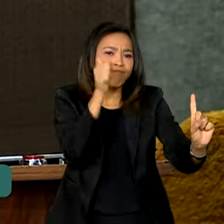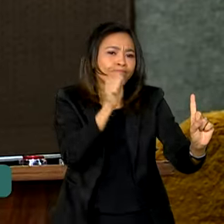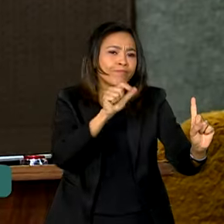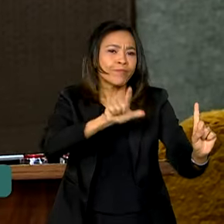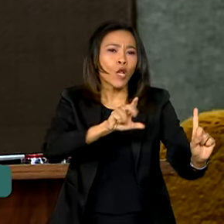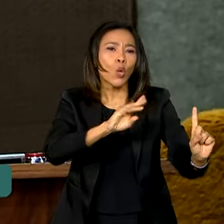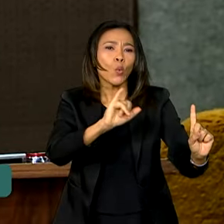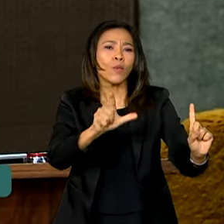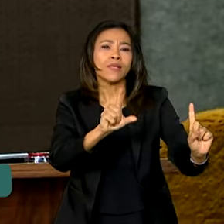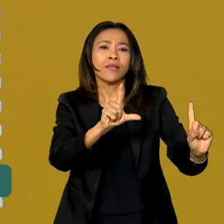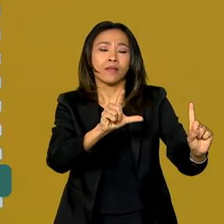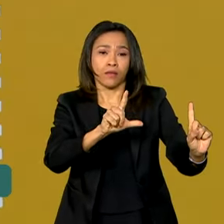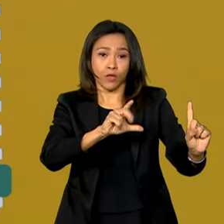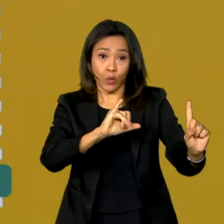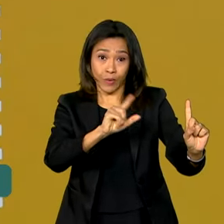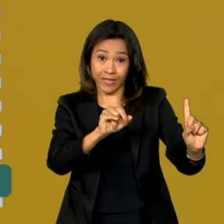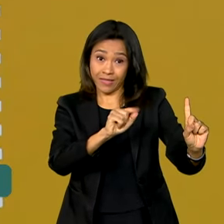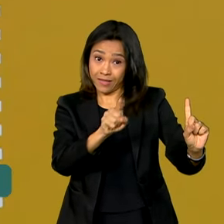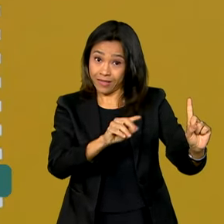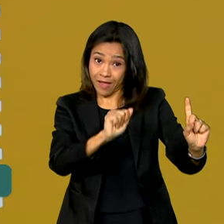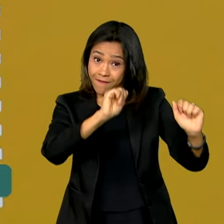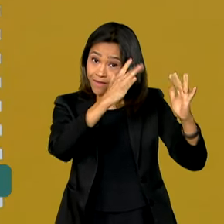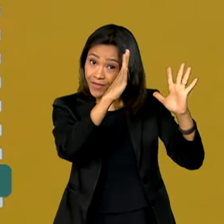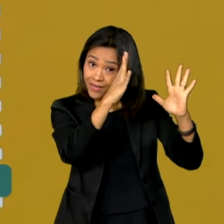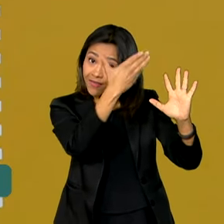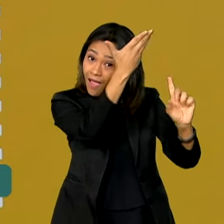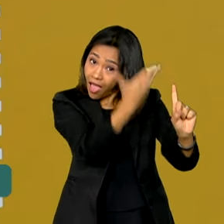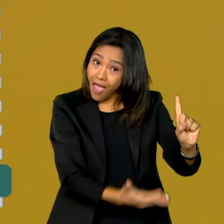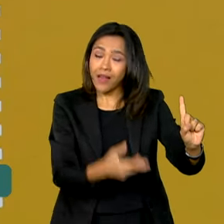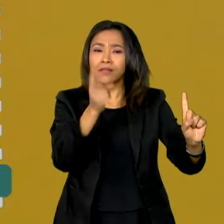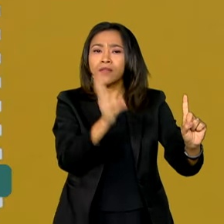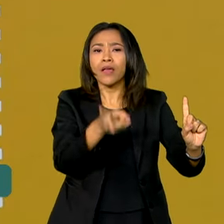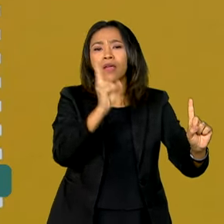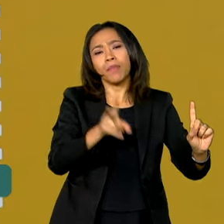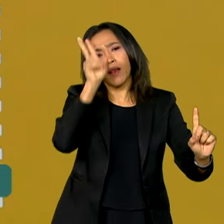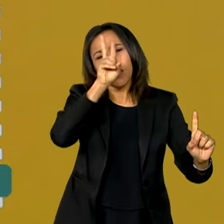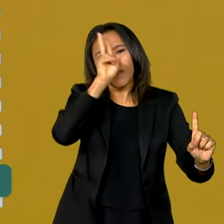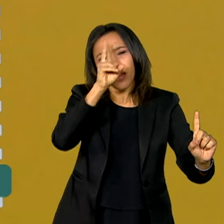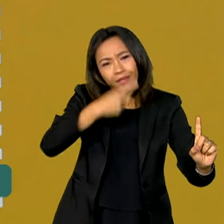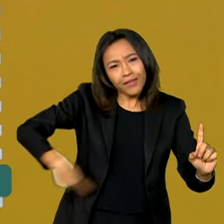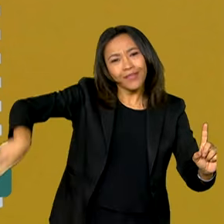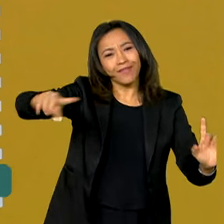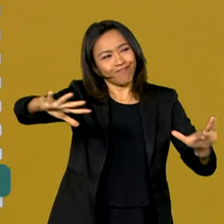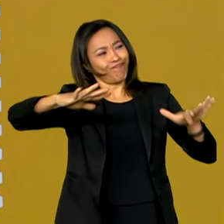Viva Luísa Bairros, que será sempre uma bem-lembrada entre nós.